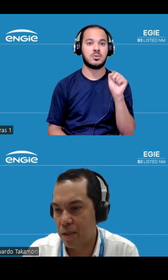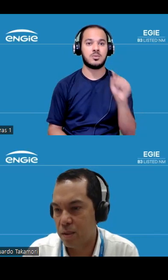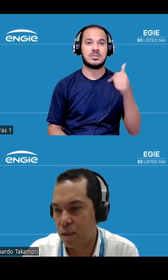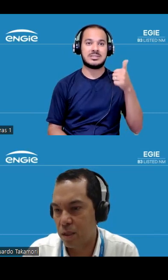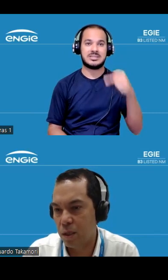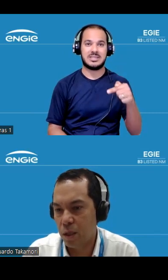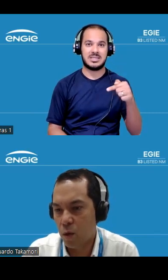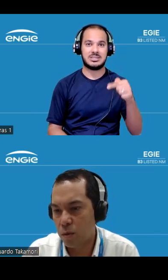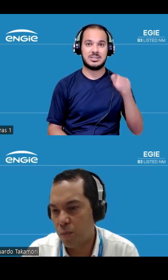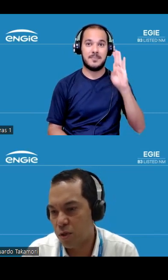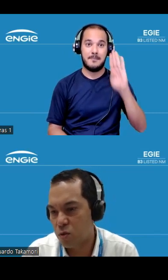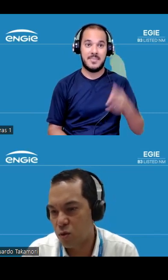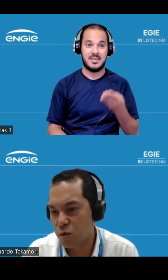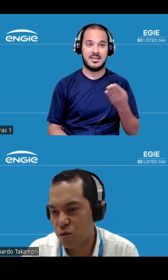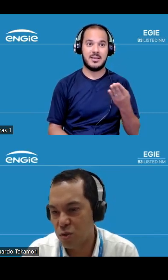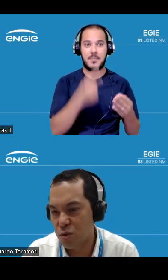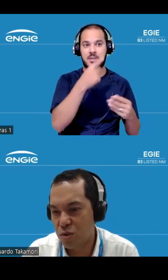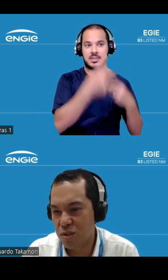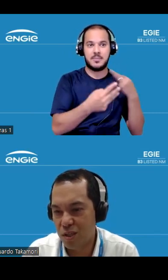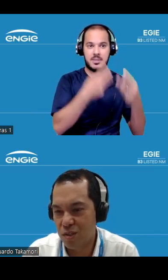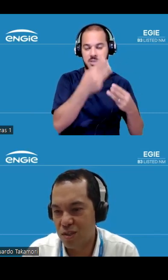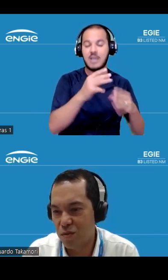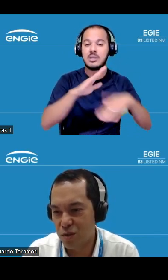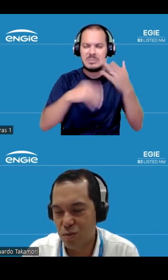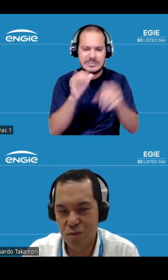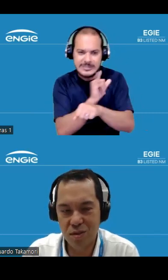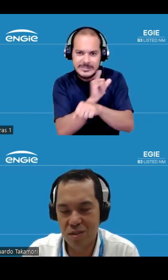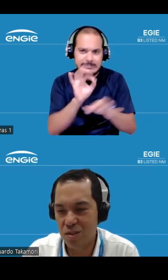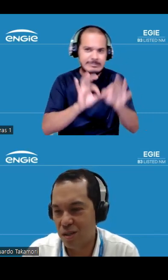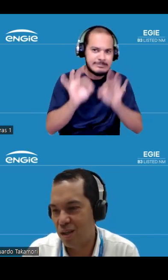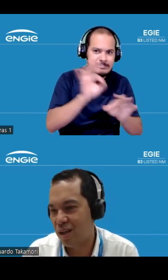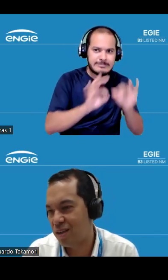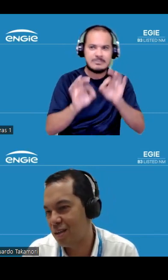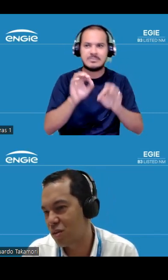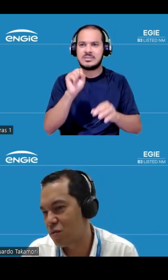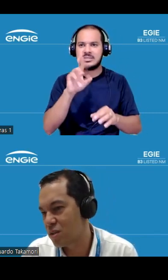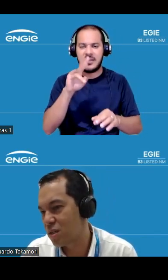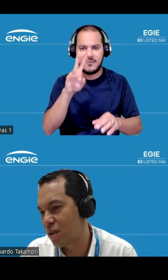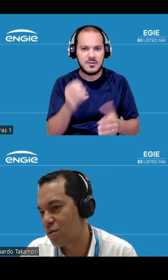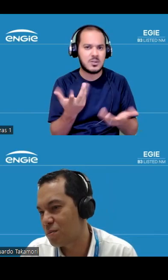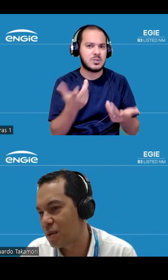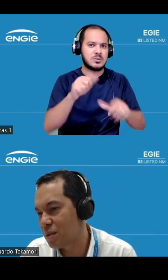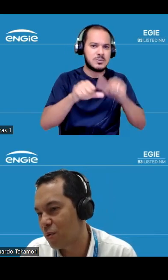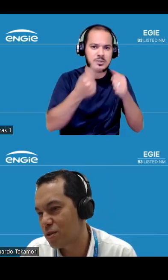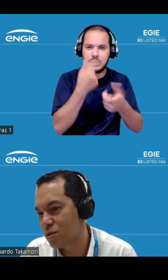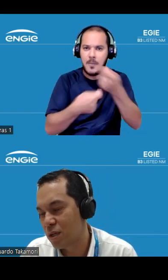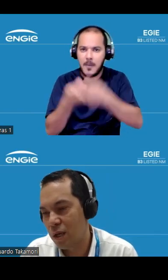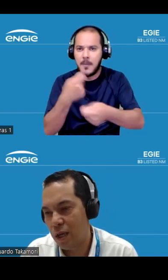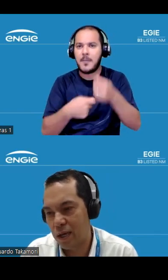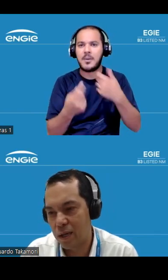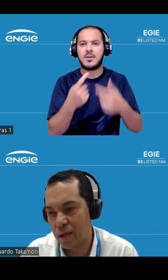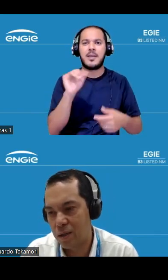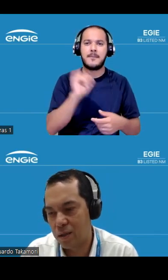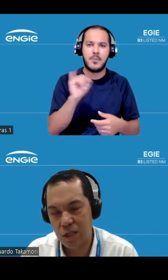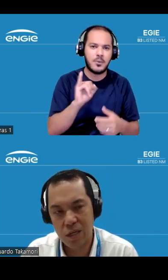trimestre depois de todos os ajustes aqui de serviços SG&A resultado financeiro impostos